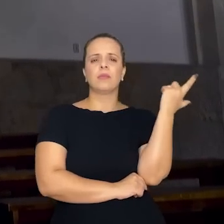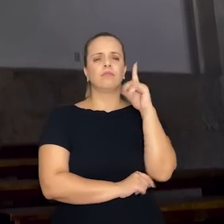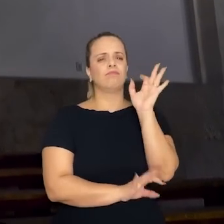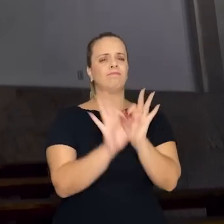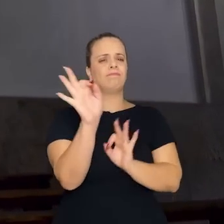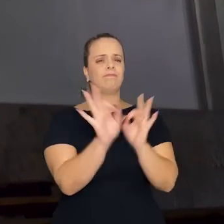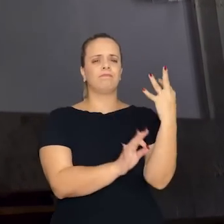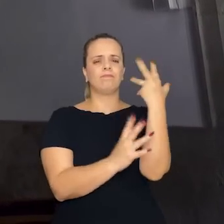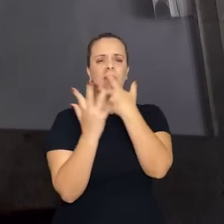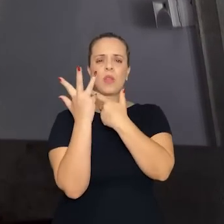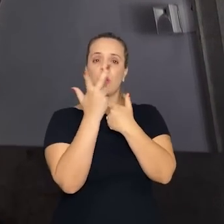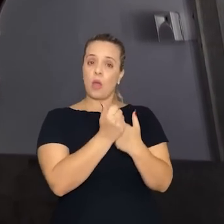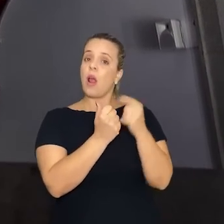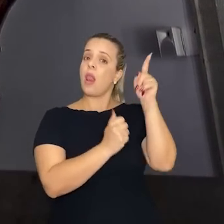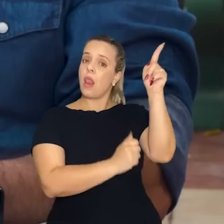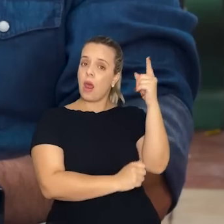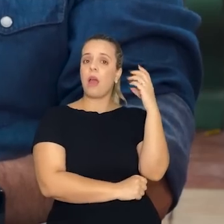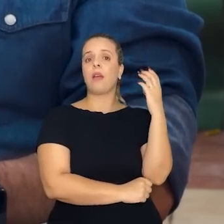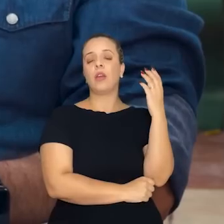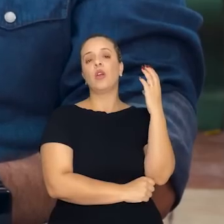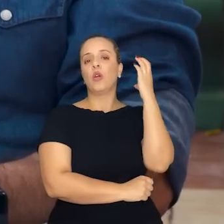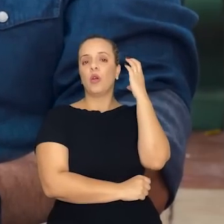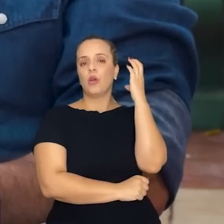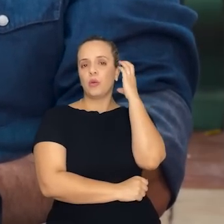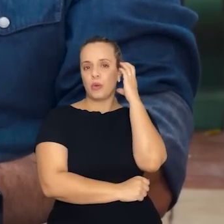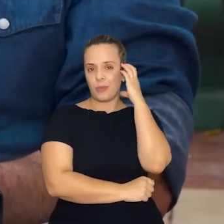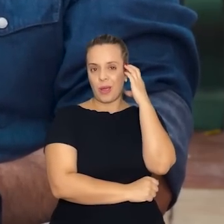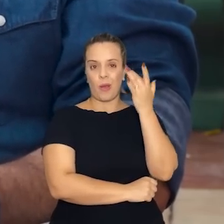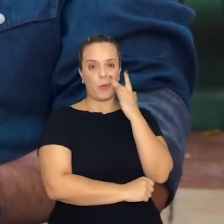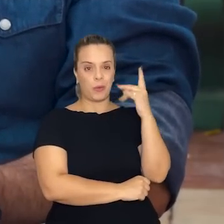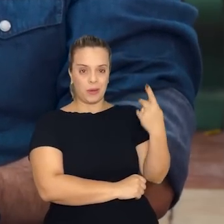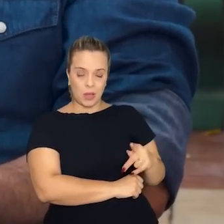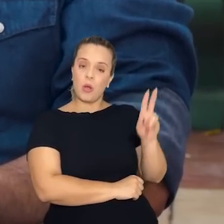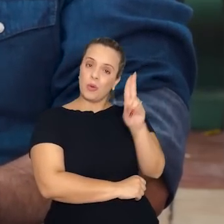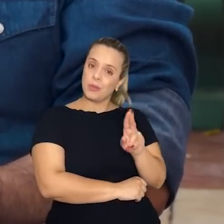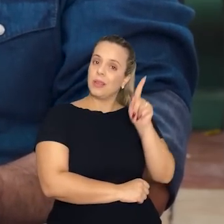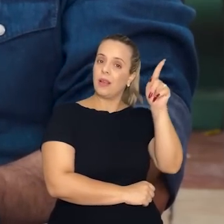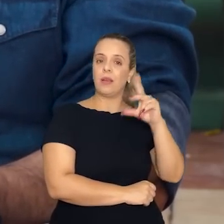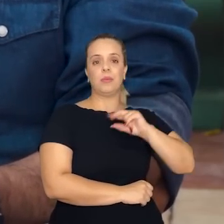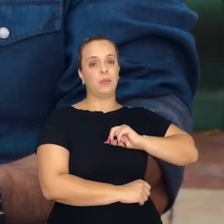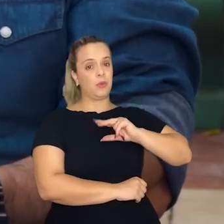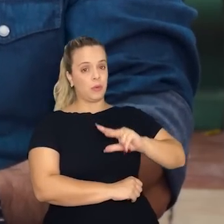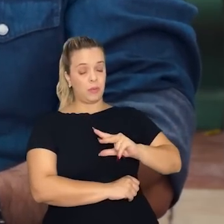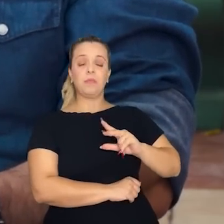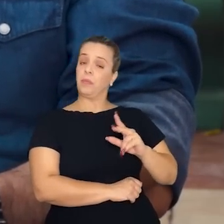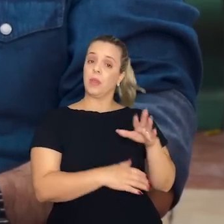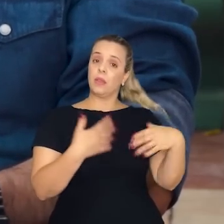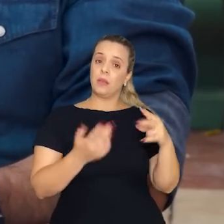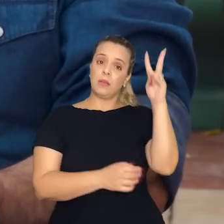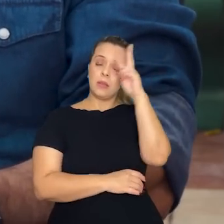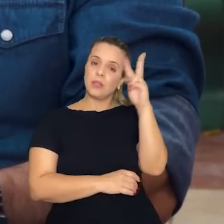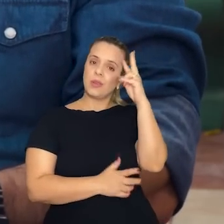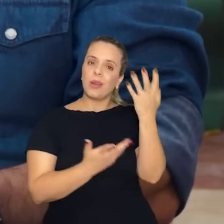ornamentos em Portugal. Também tinha uma estratégia governamental ao tempo, justamente de consolidar essa